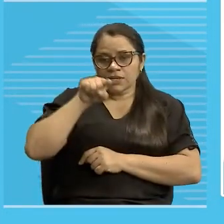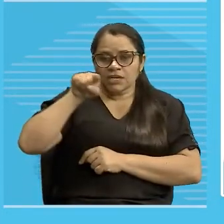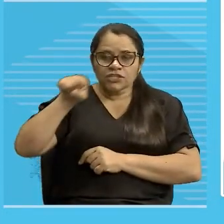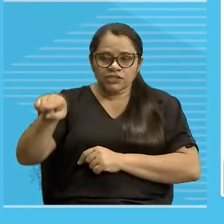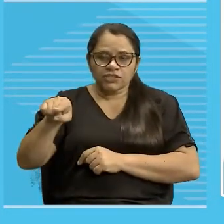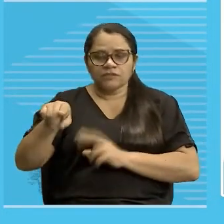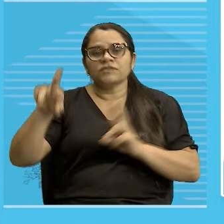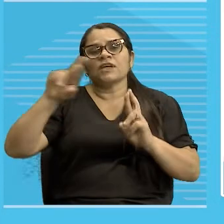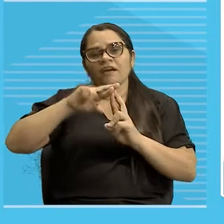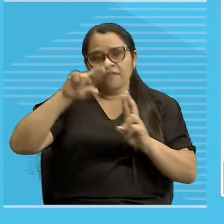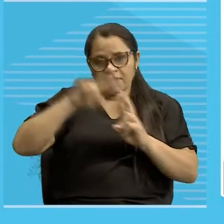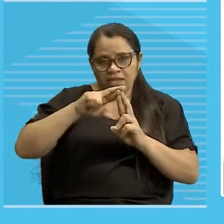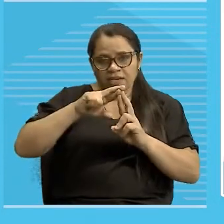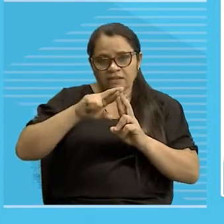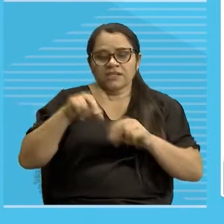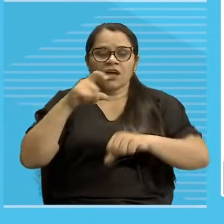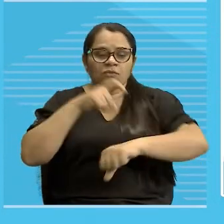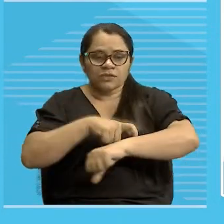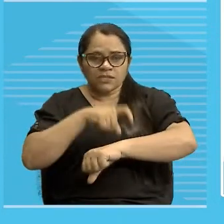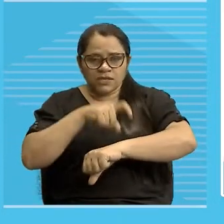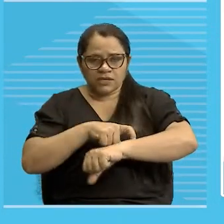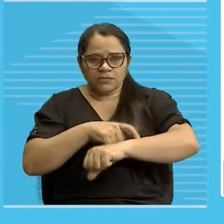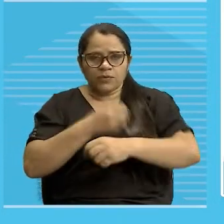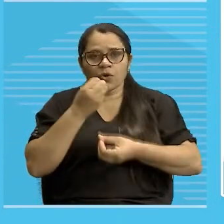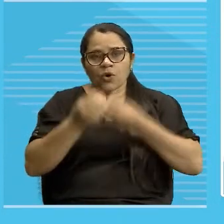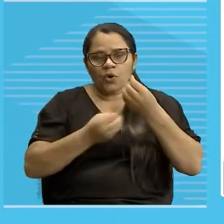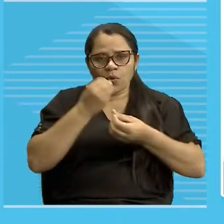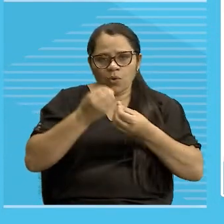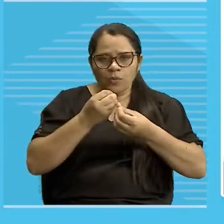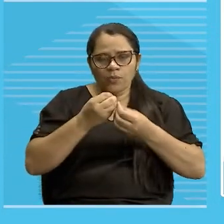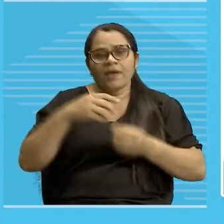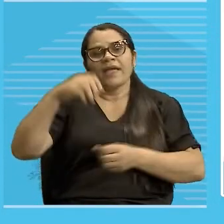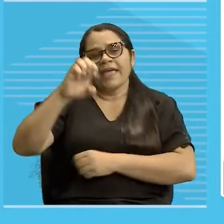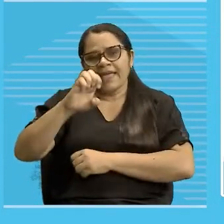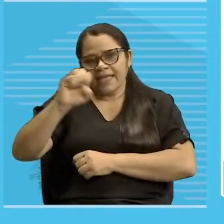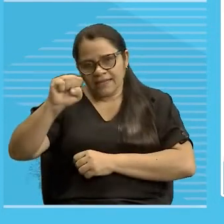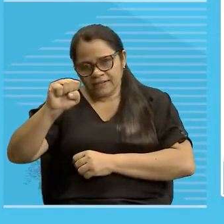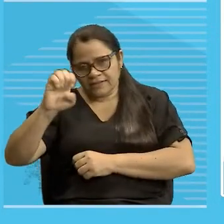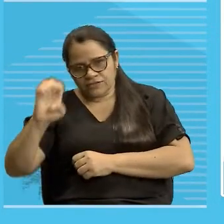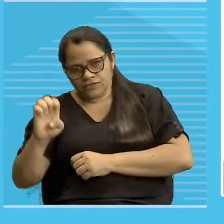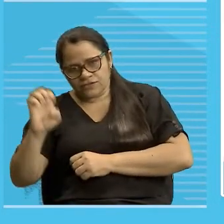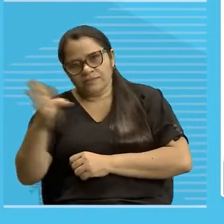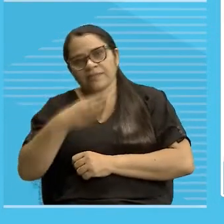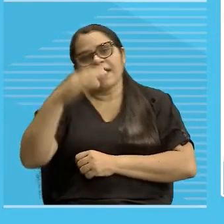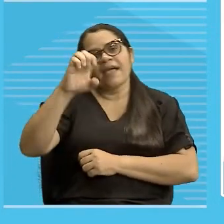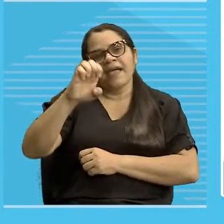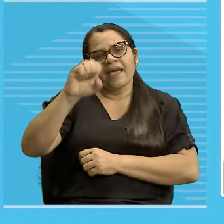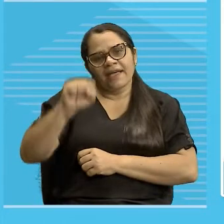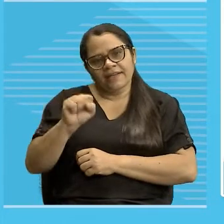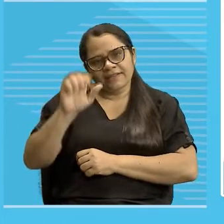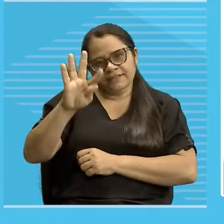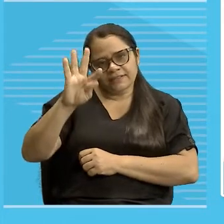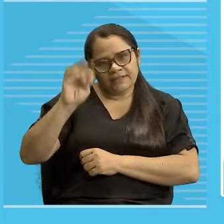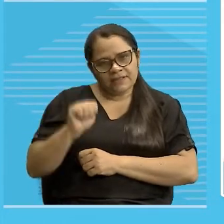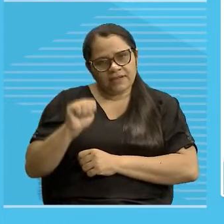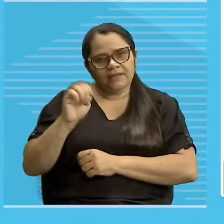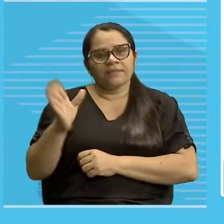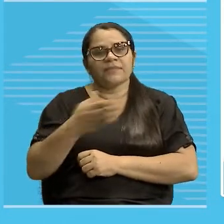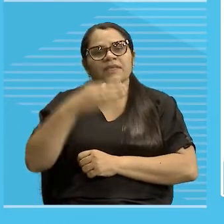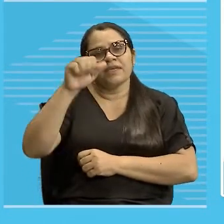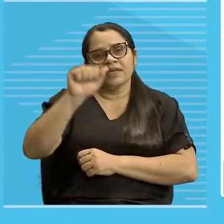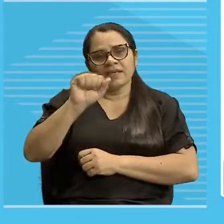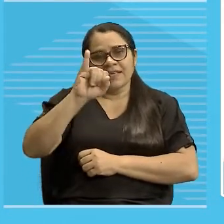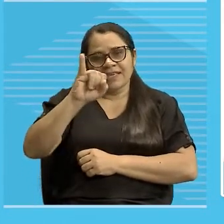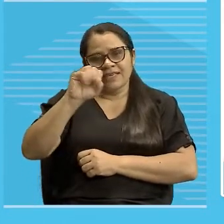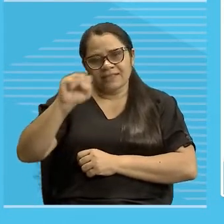ao tempo, galerinha. Olha só, este, este e isto que vocês já sabem que são pronomes de primeira pessoa, refere-se na maior parte